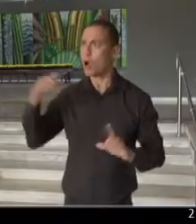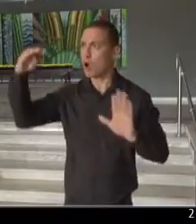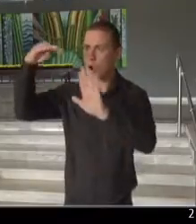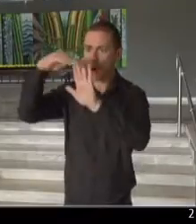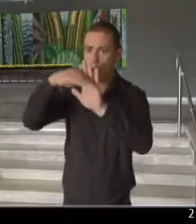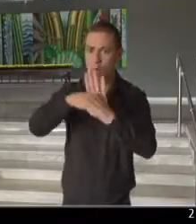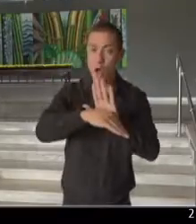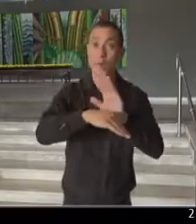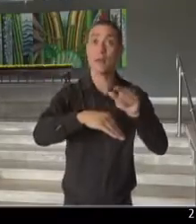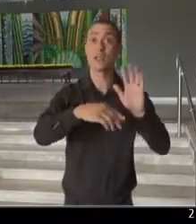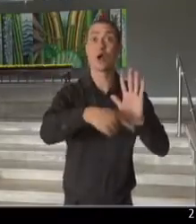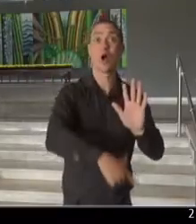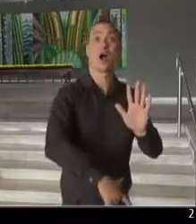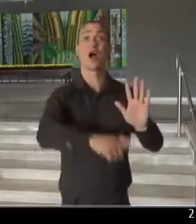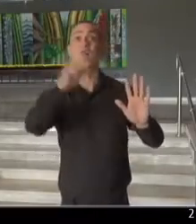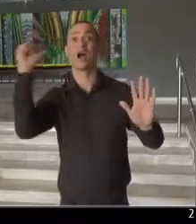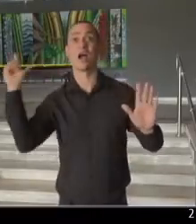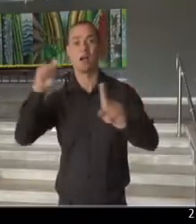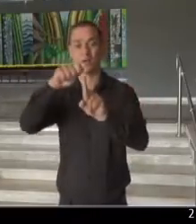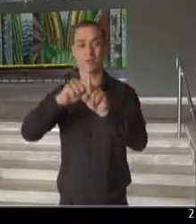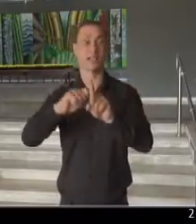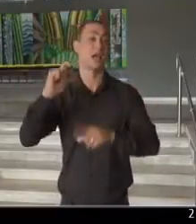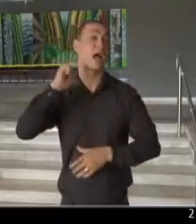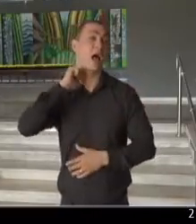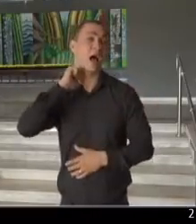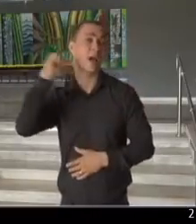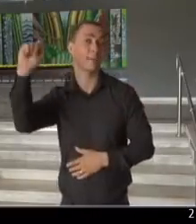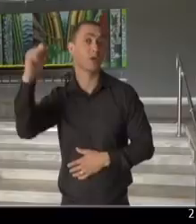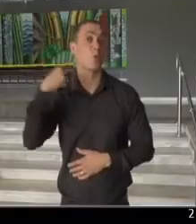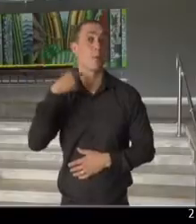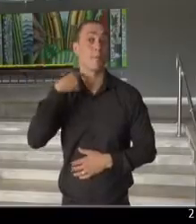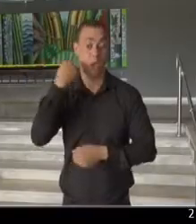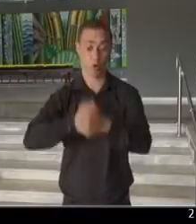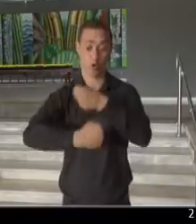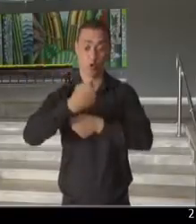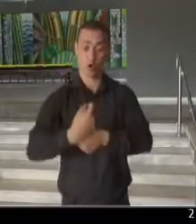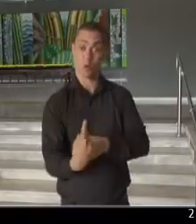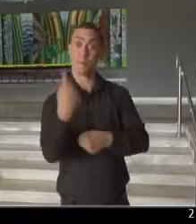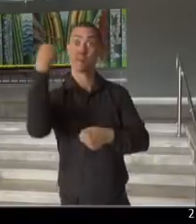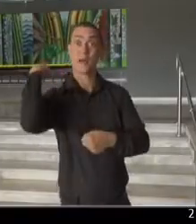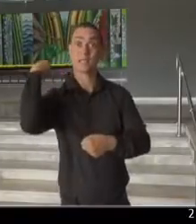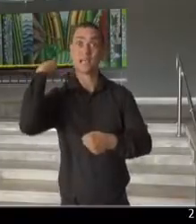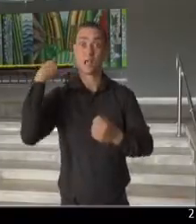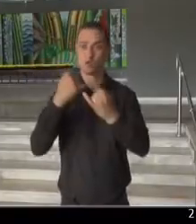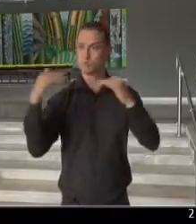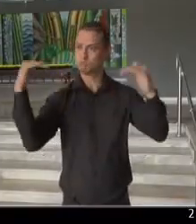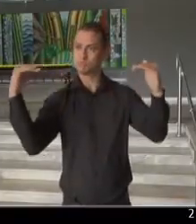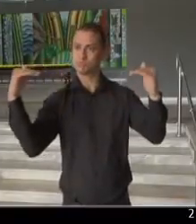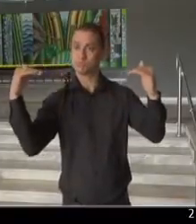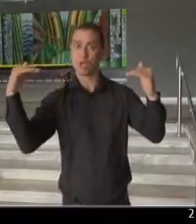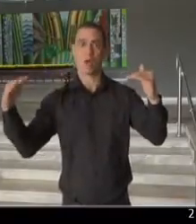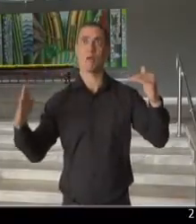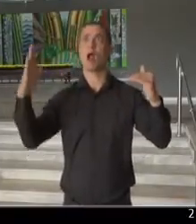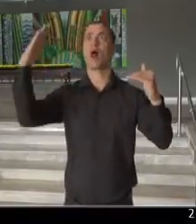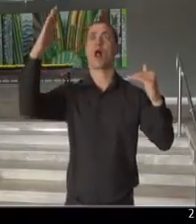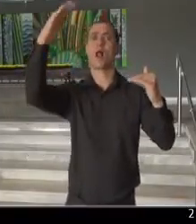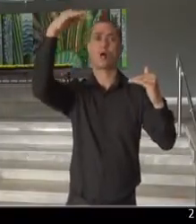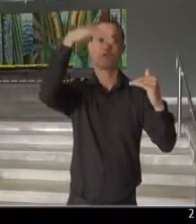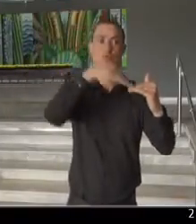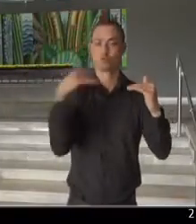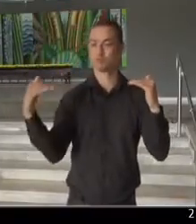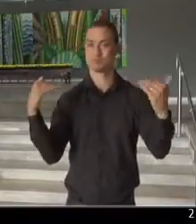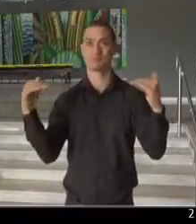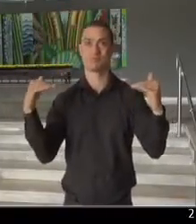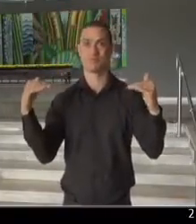àqueles entre abril e maio do ano passado, ou seja, bem antes do